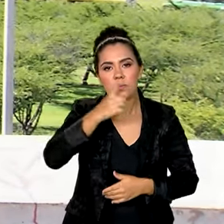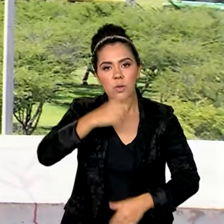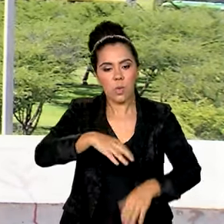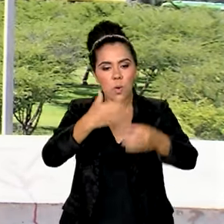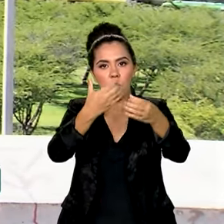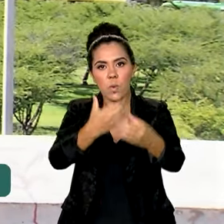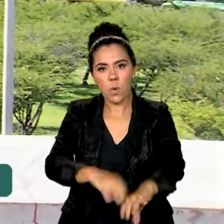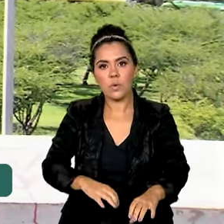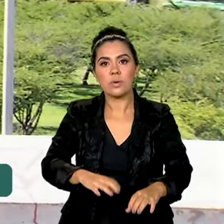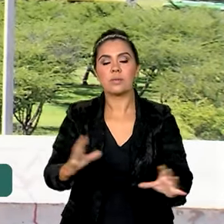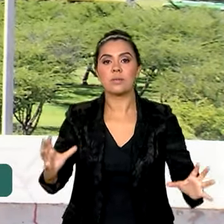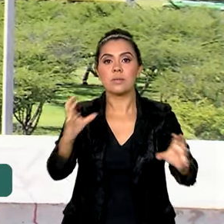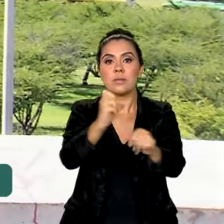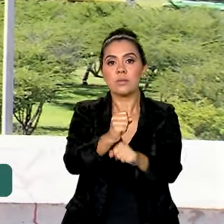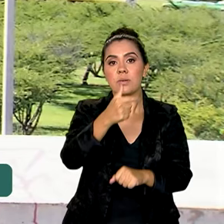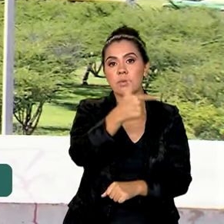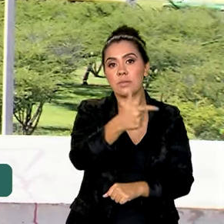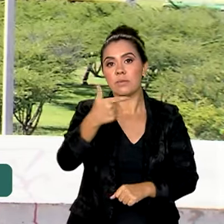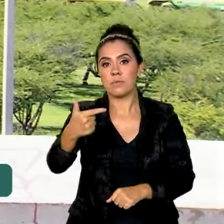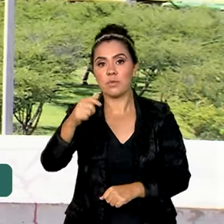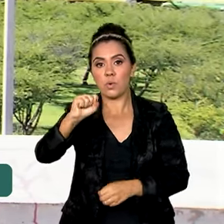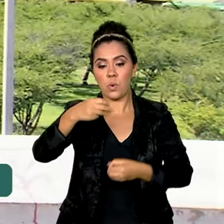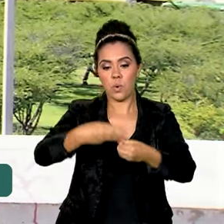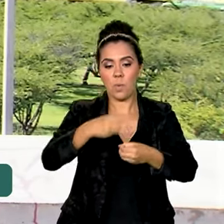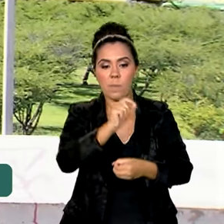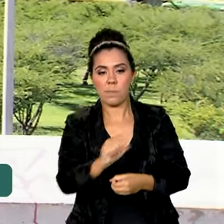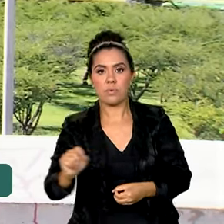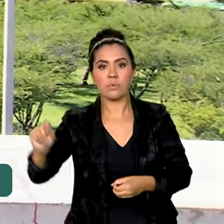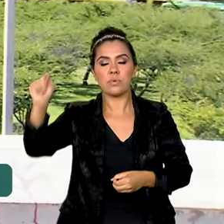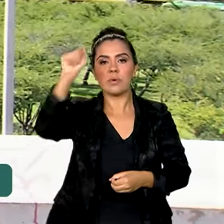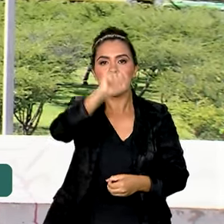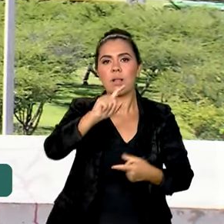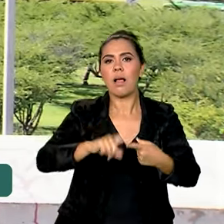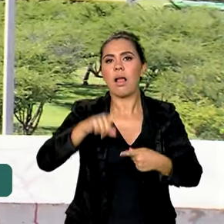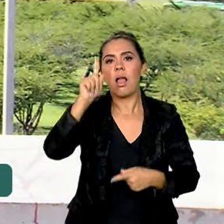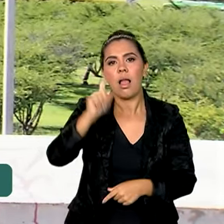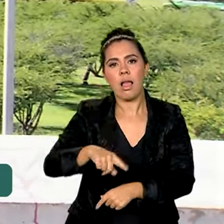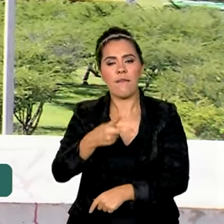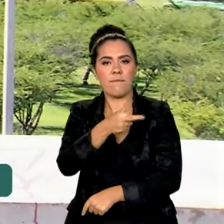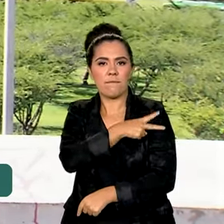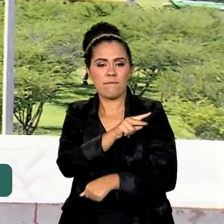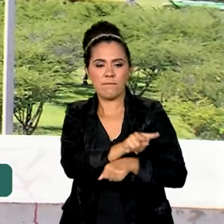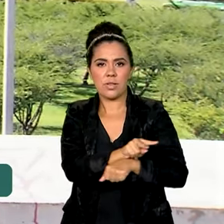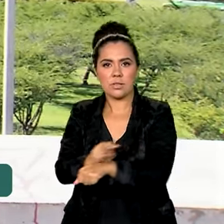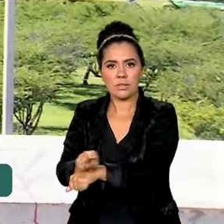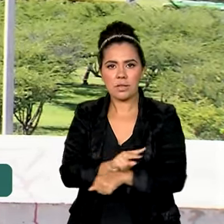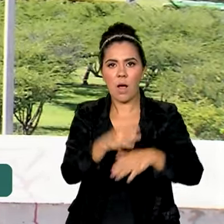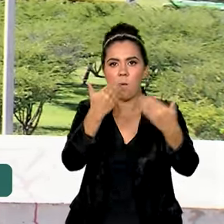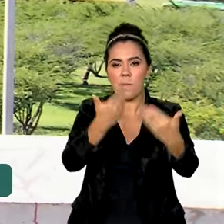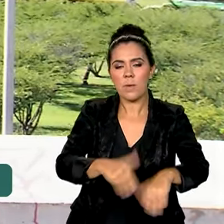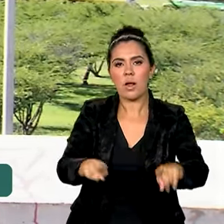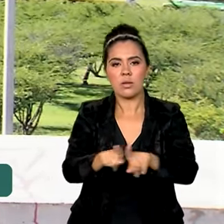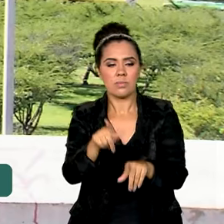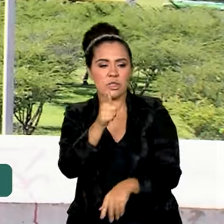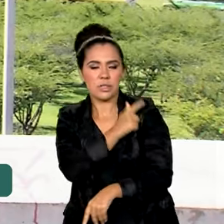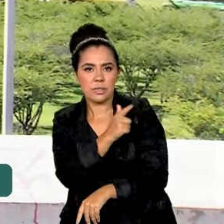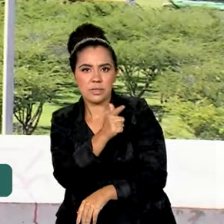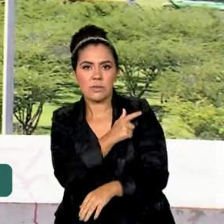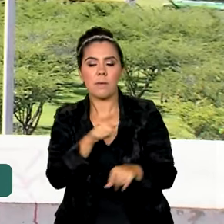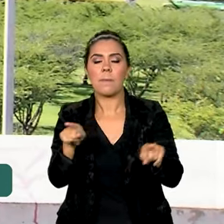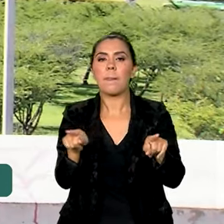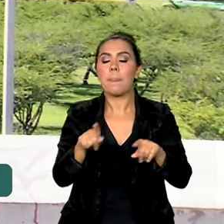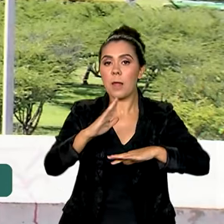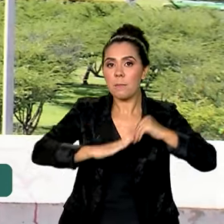228 municípios. São aplicadores, fiscais de prova, gestores e profissionais de segurança. Para